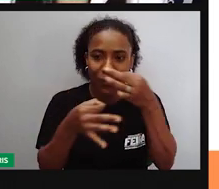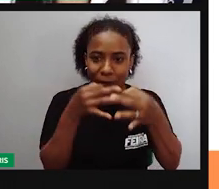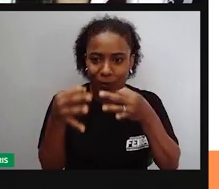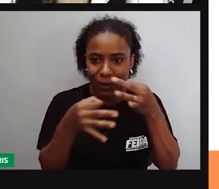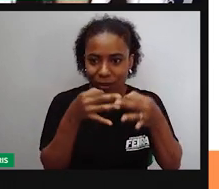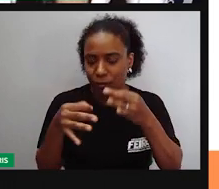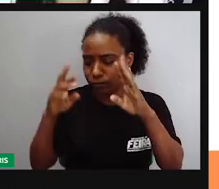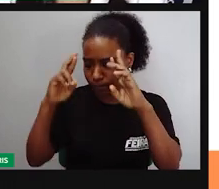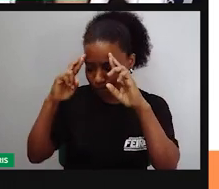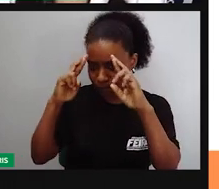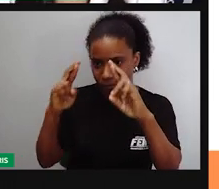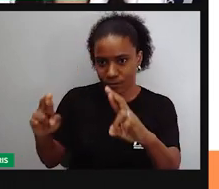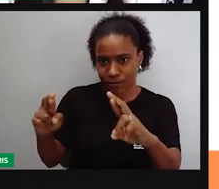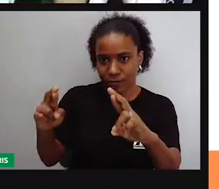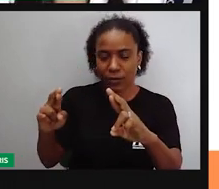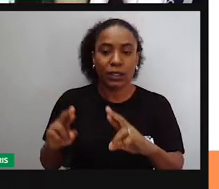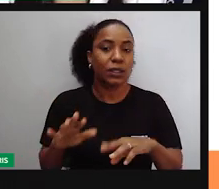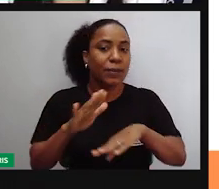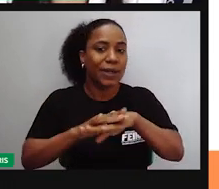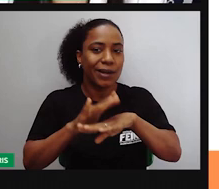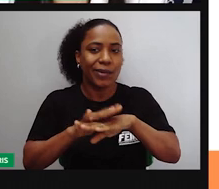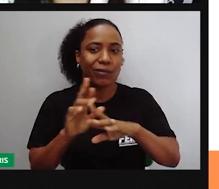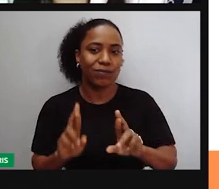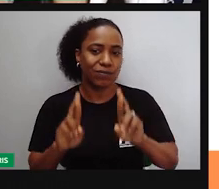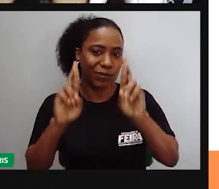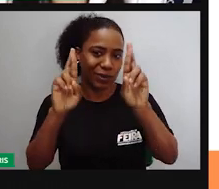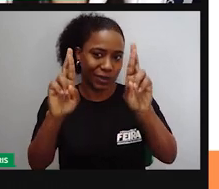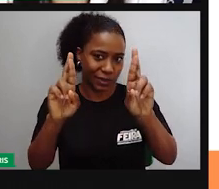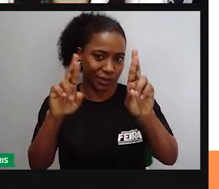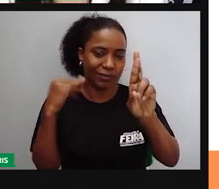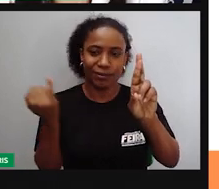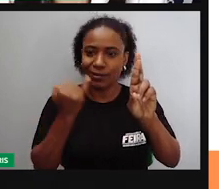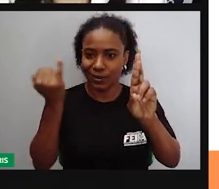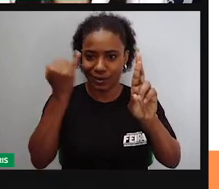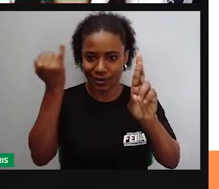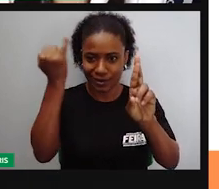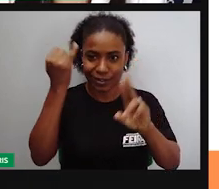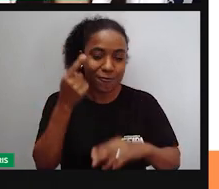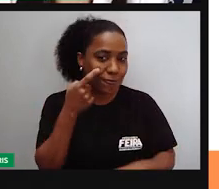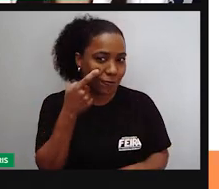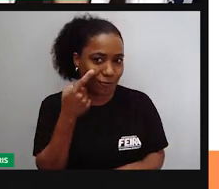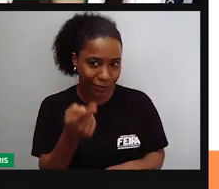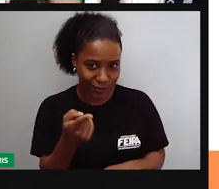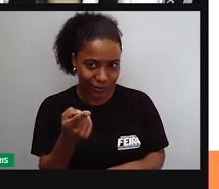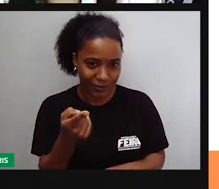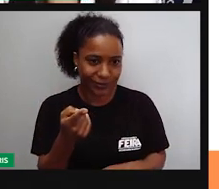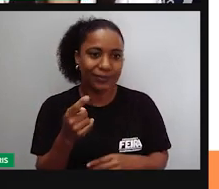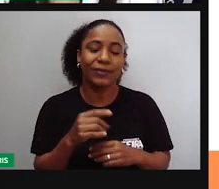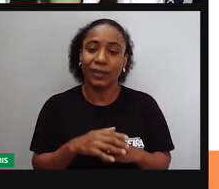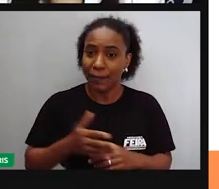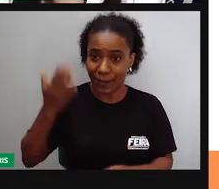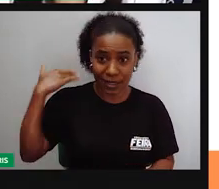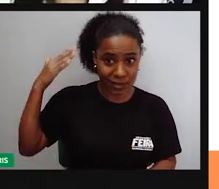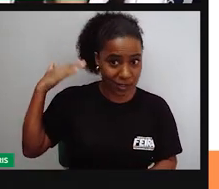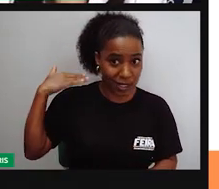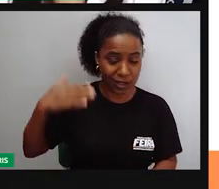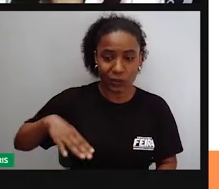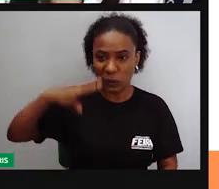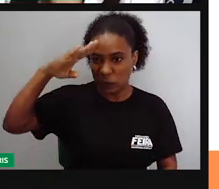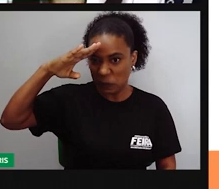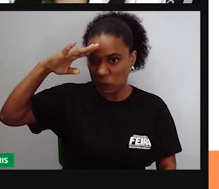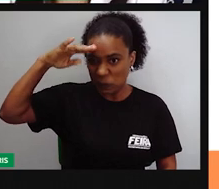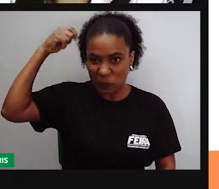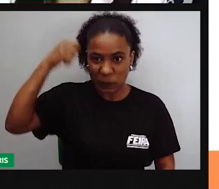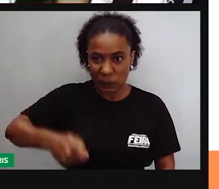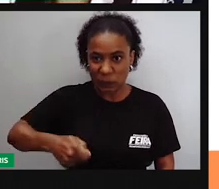poder dar a nossa opinião. A gente viu aí o que aconteceu no período da ditadura, né? Onde as opiniões aí,